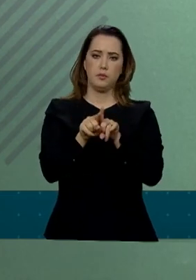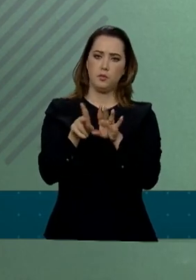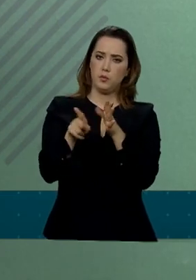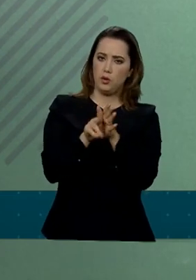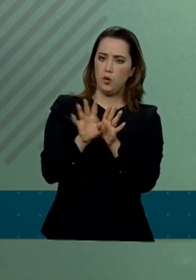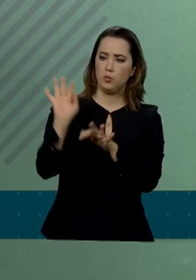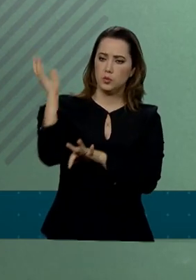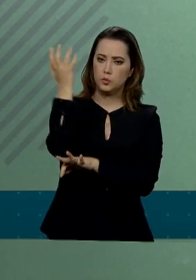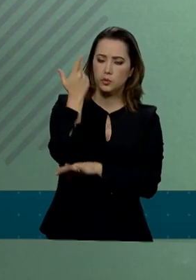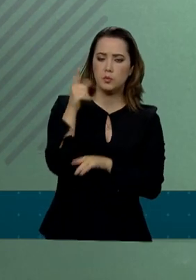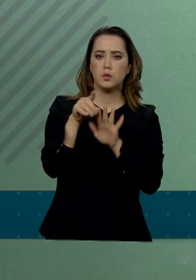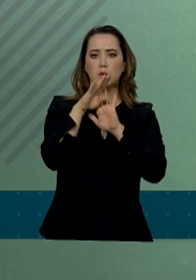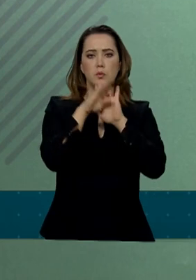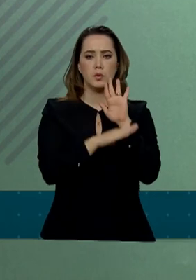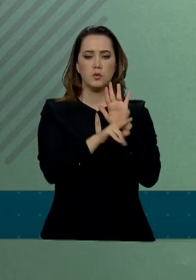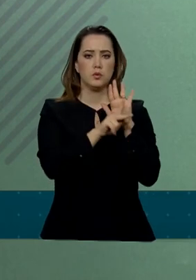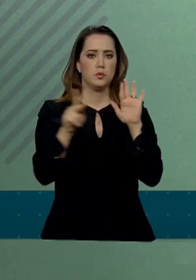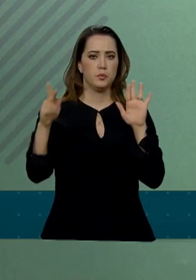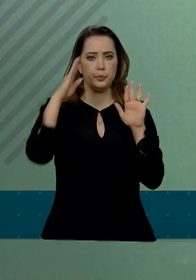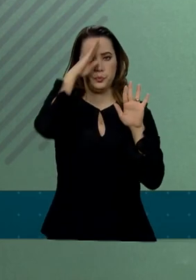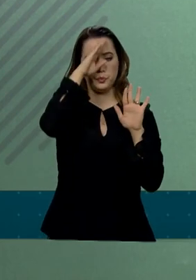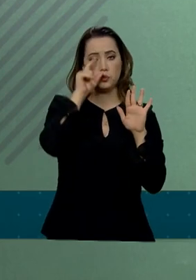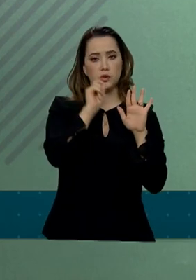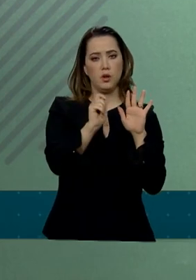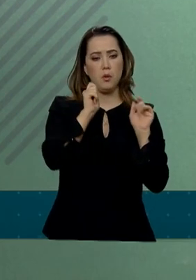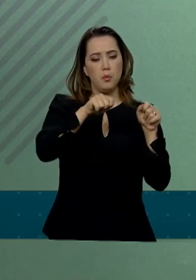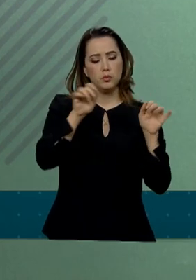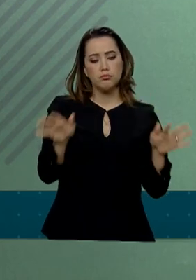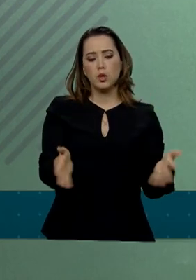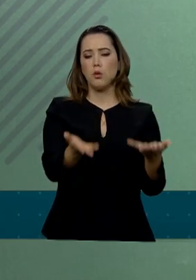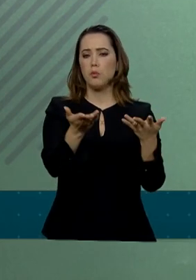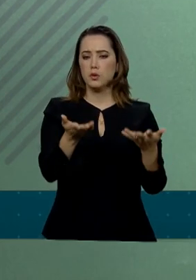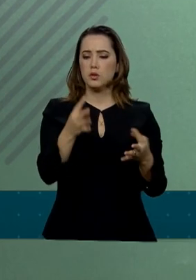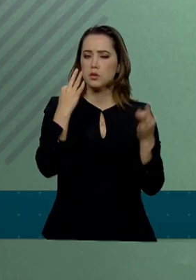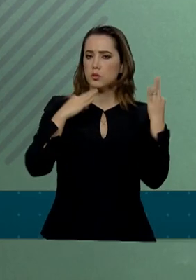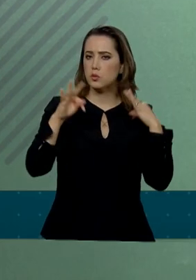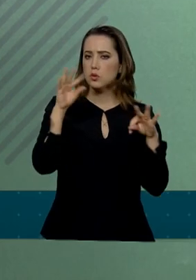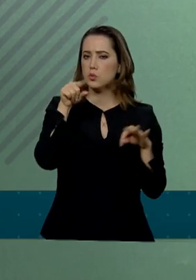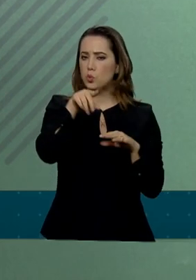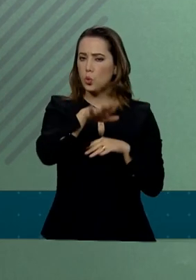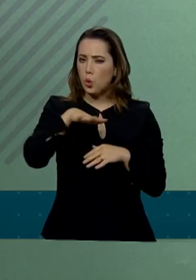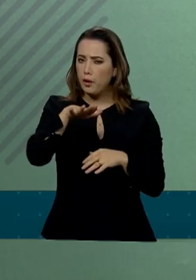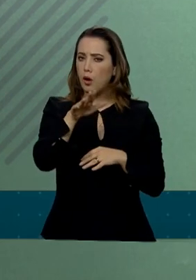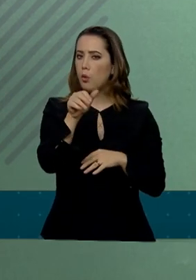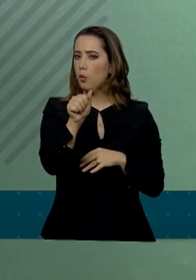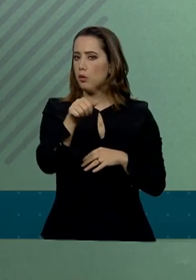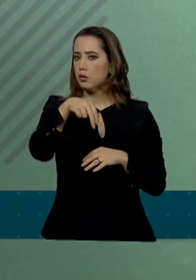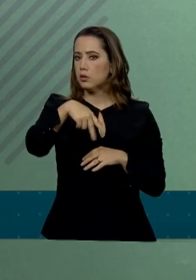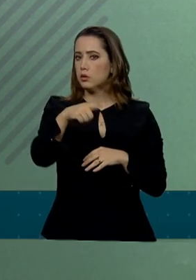ambiente e do projeto do presidente de potencializar o turismo naquela área.